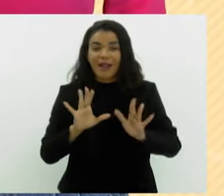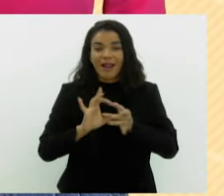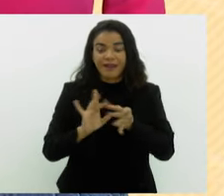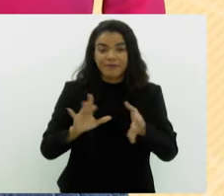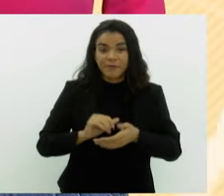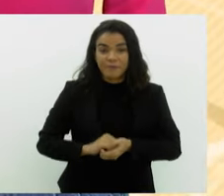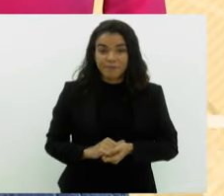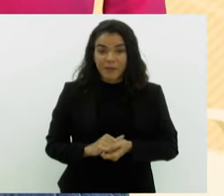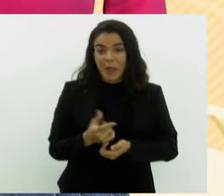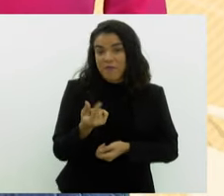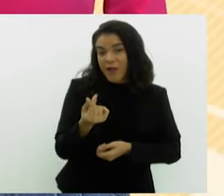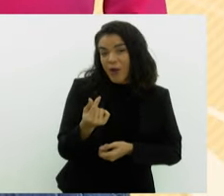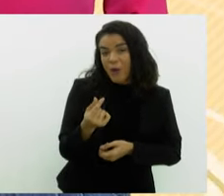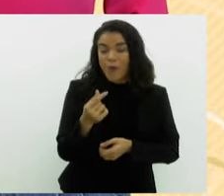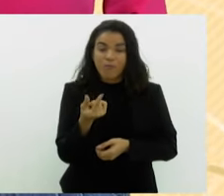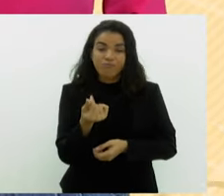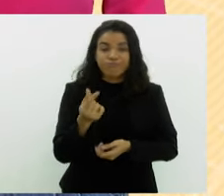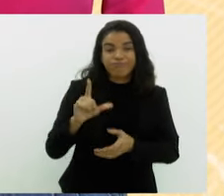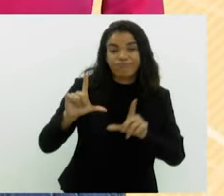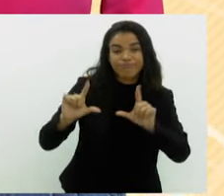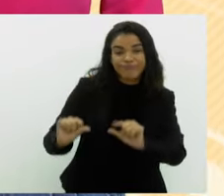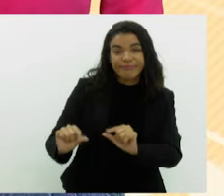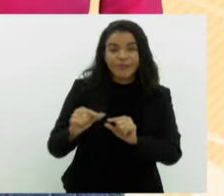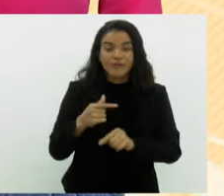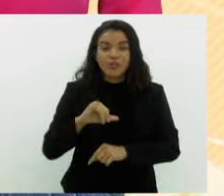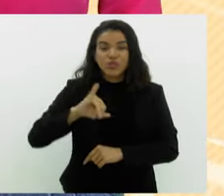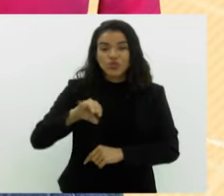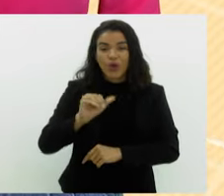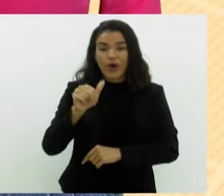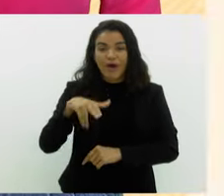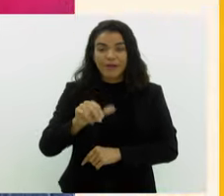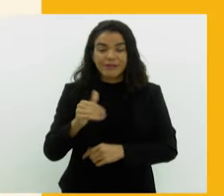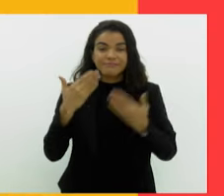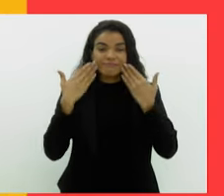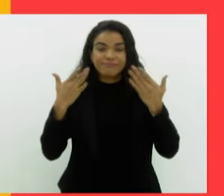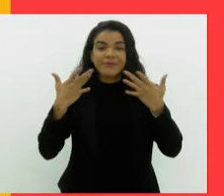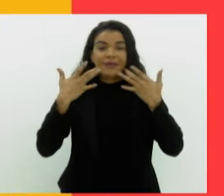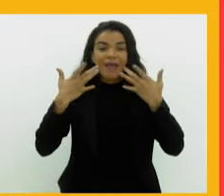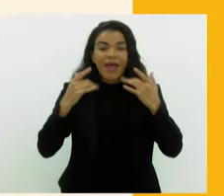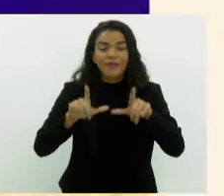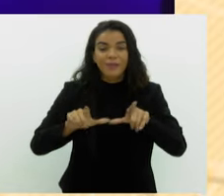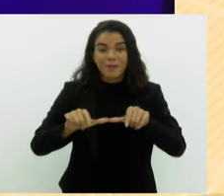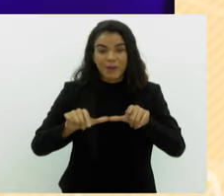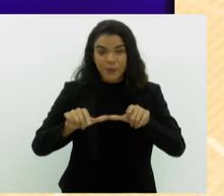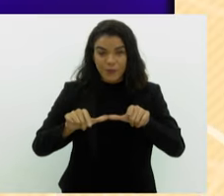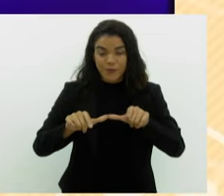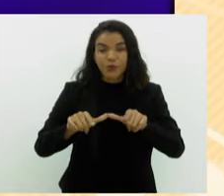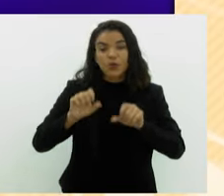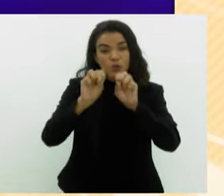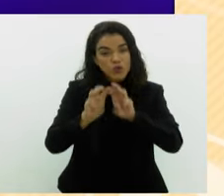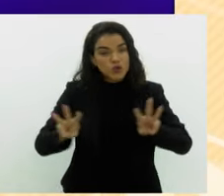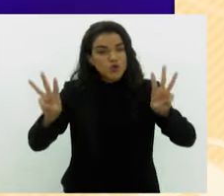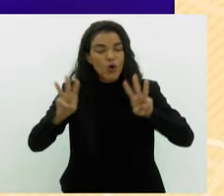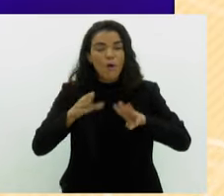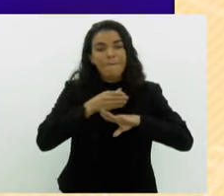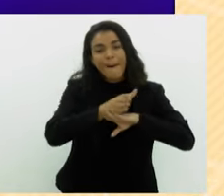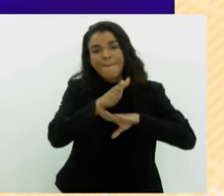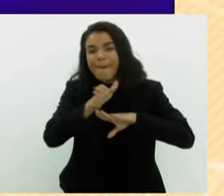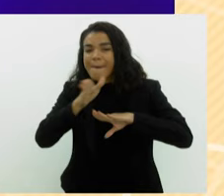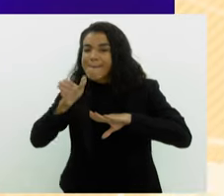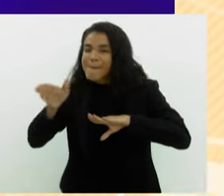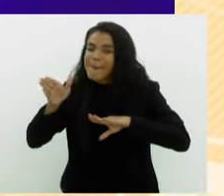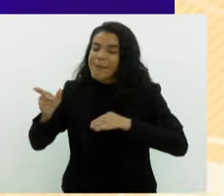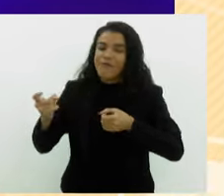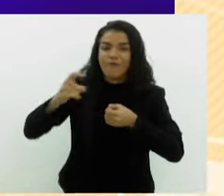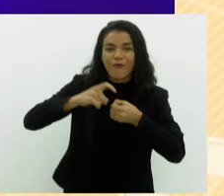ingressos a presos populares, a cantora Joana se apresenta no Tiago Mário Lago, em Bangu. O show faz parte da turnê de Volta ao Começo, que